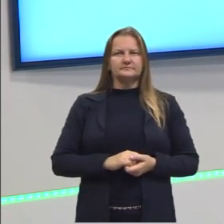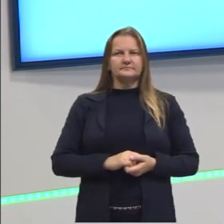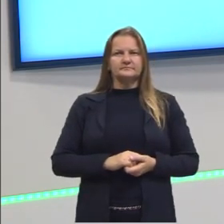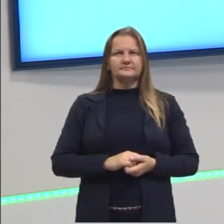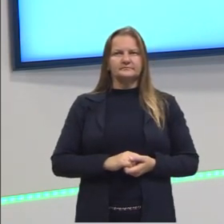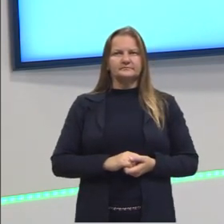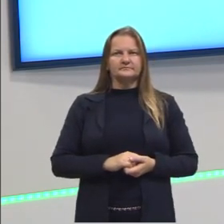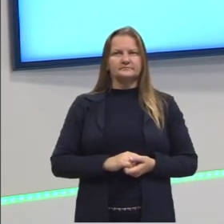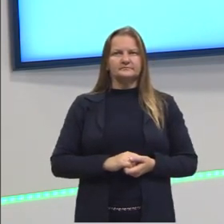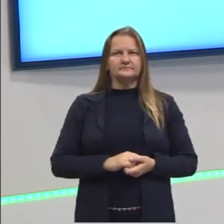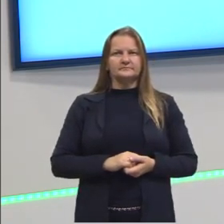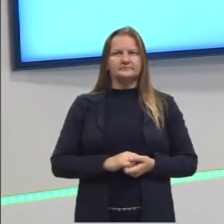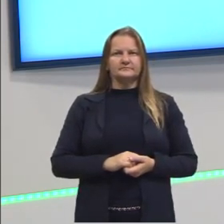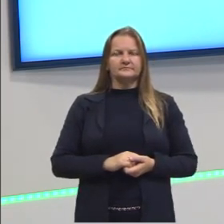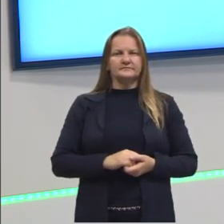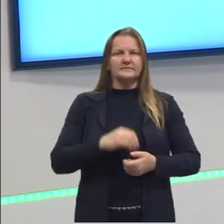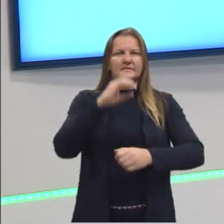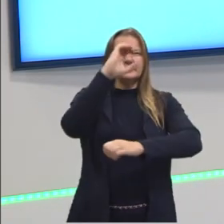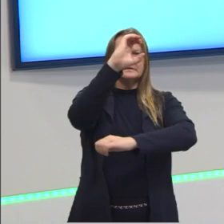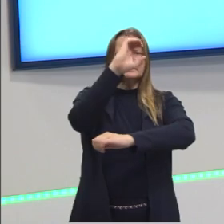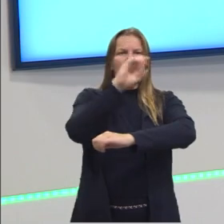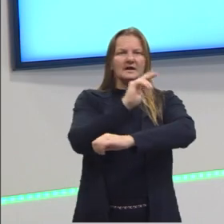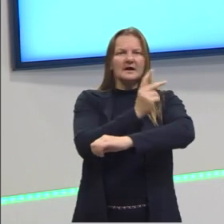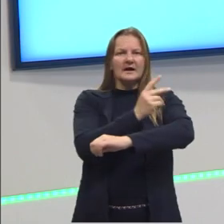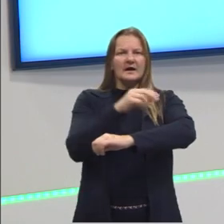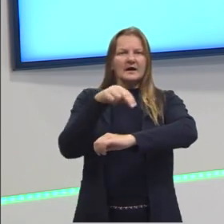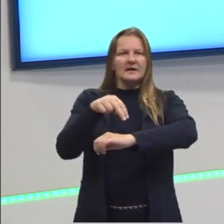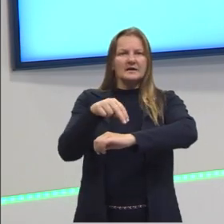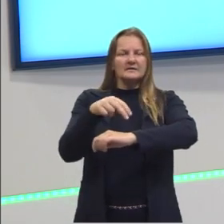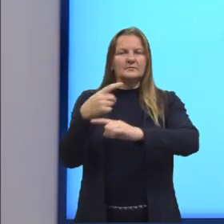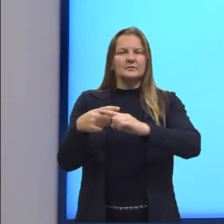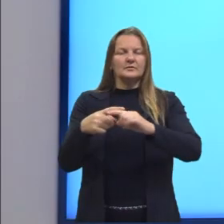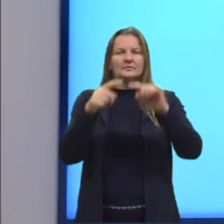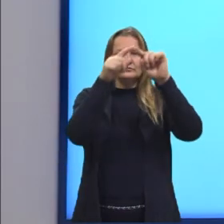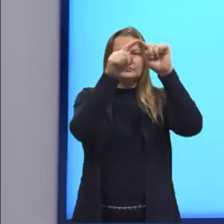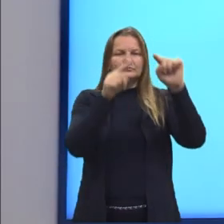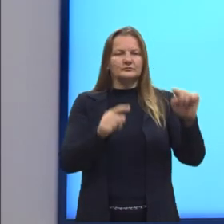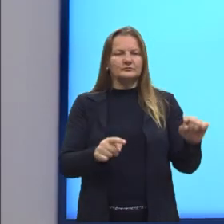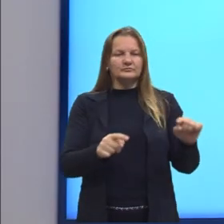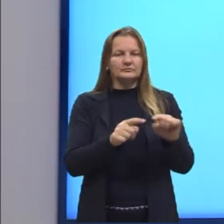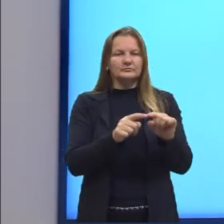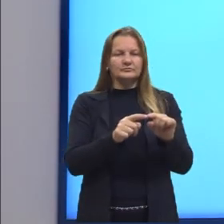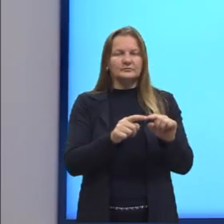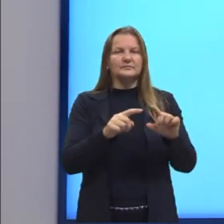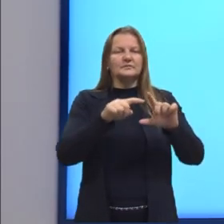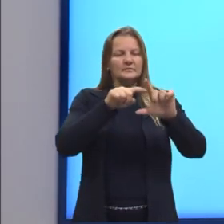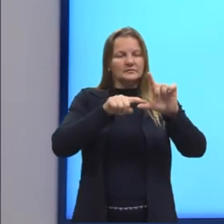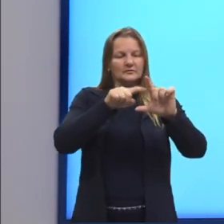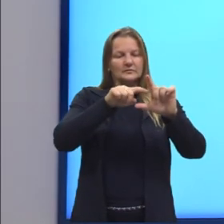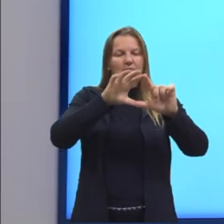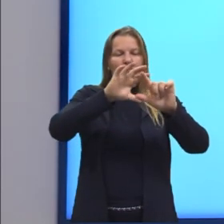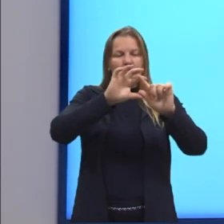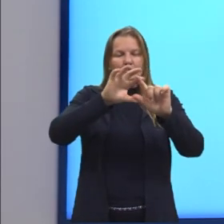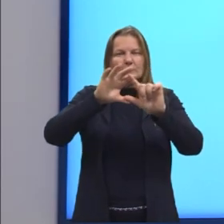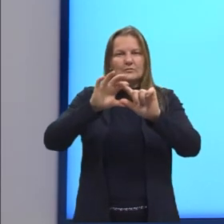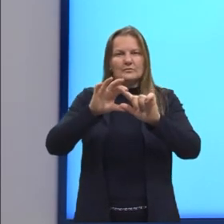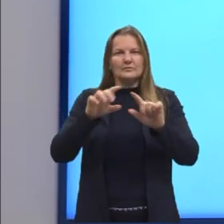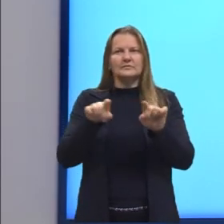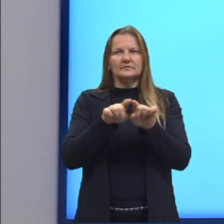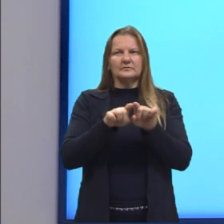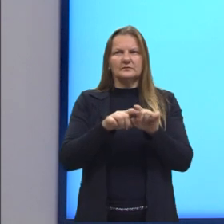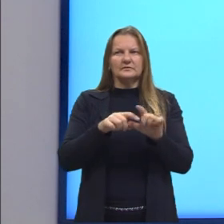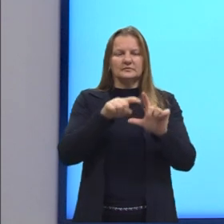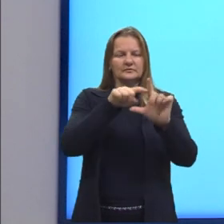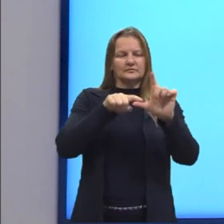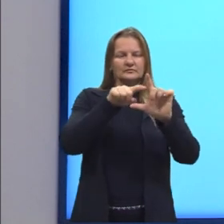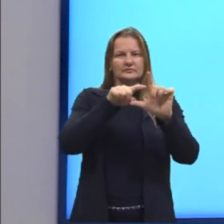C, H e M. Também possuindo dois ângulos agudos, né? E o ângulo